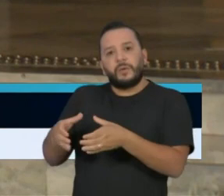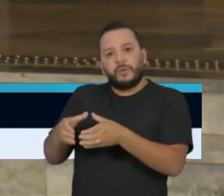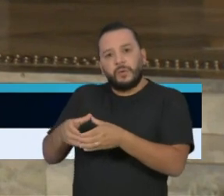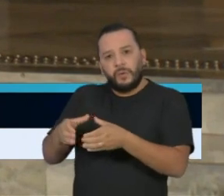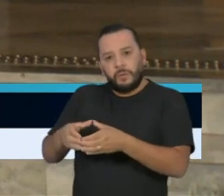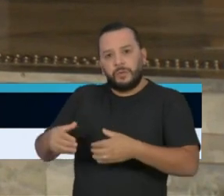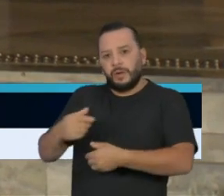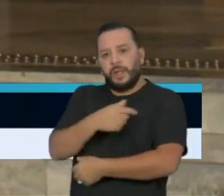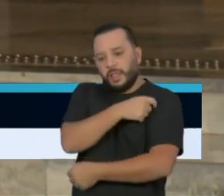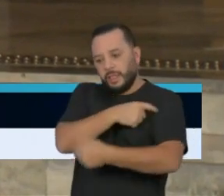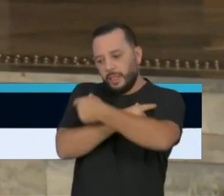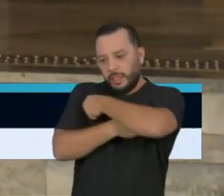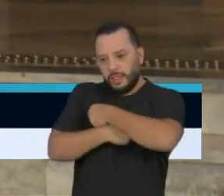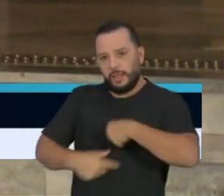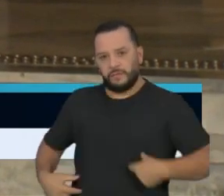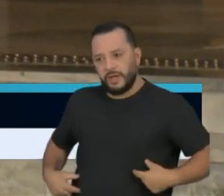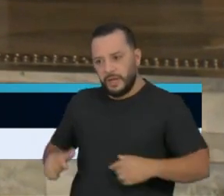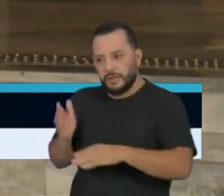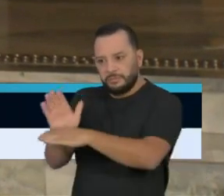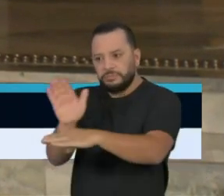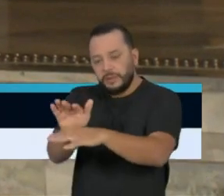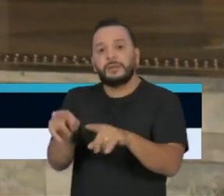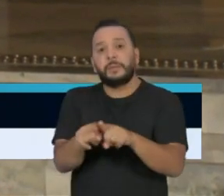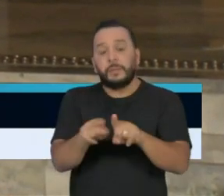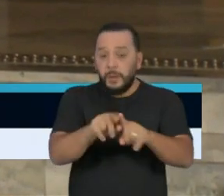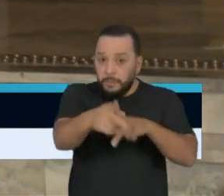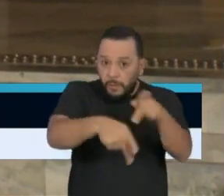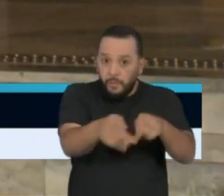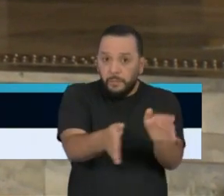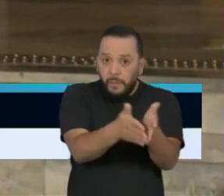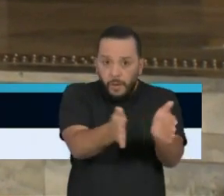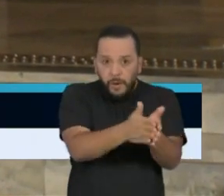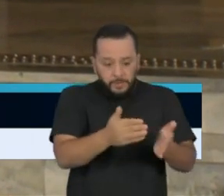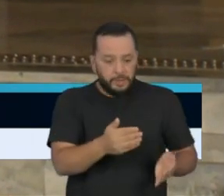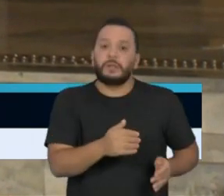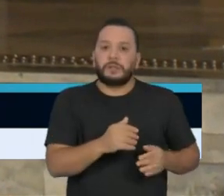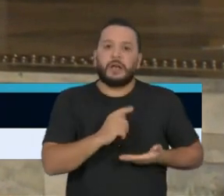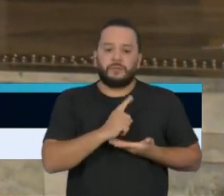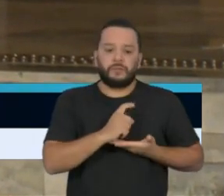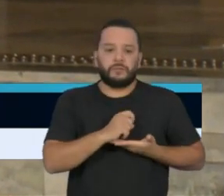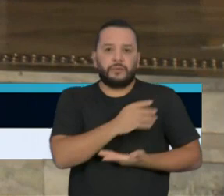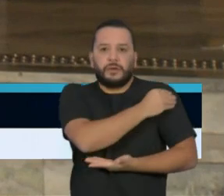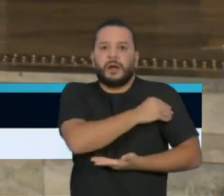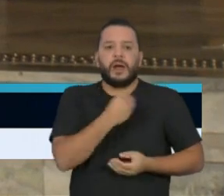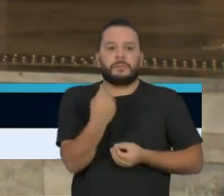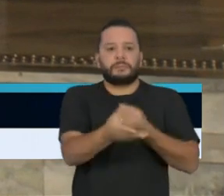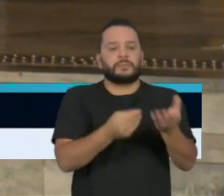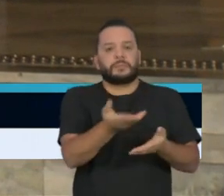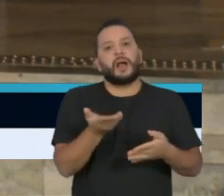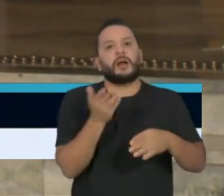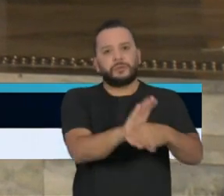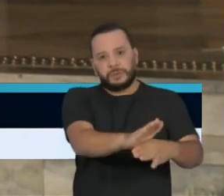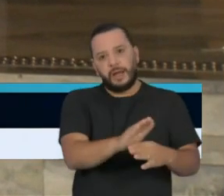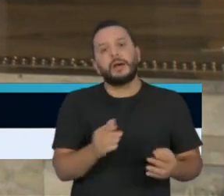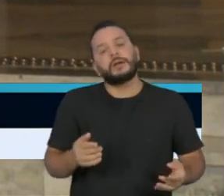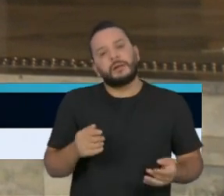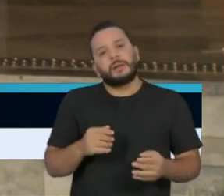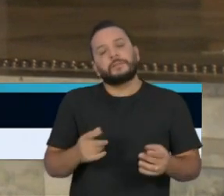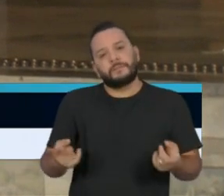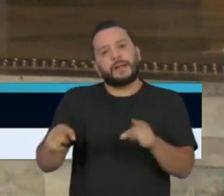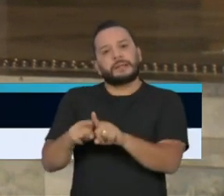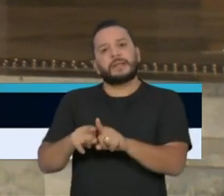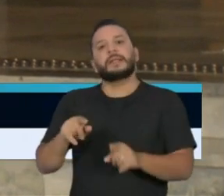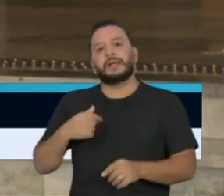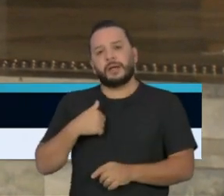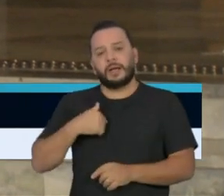vulnerável, e é um trabalho também em parceria com a secretária Célia Parnes. Como esse modelo é feito? As doações, elas